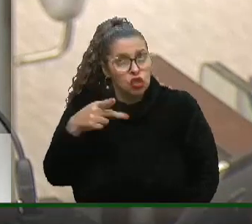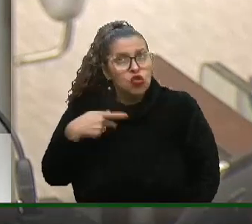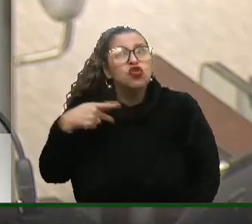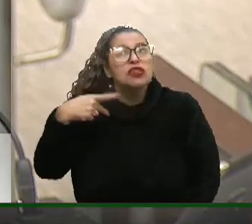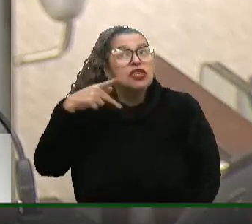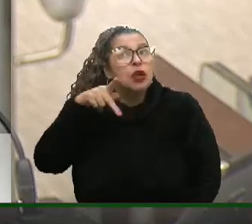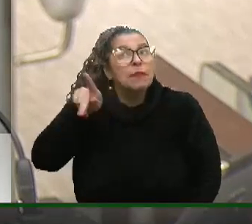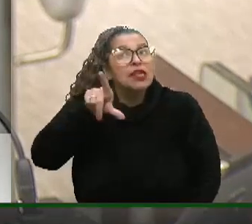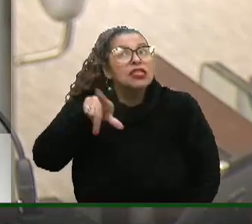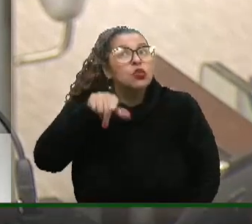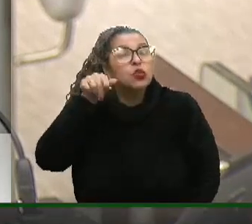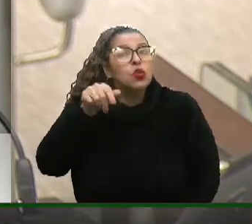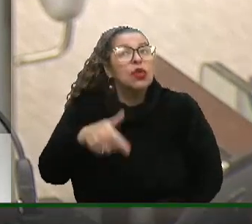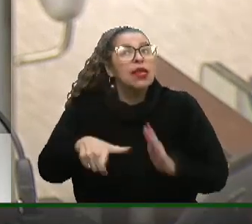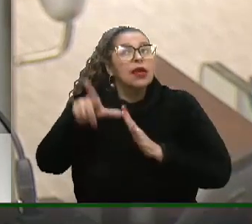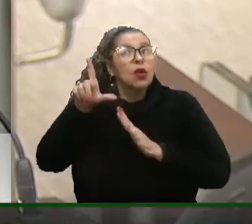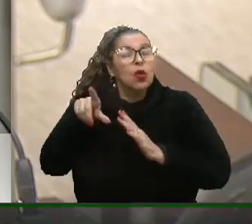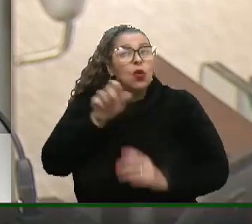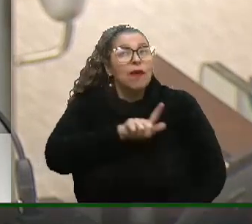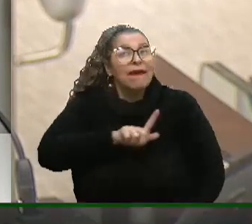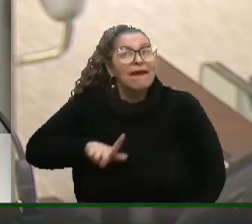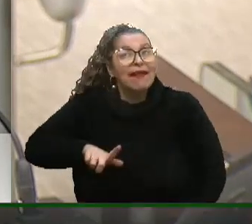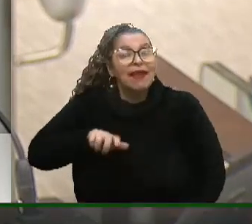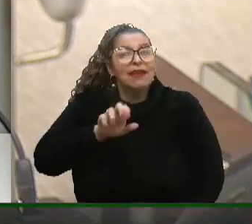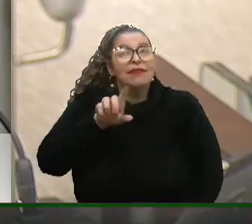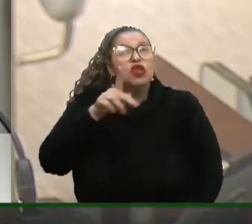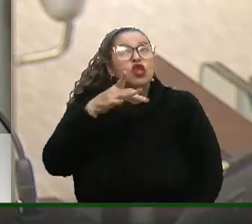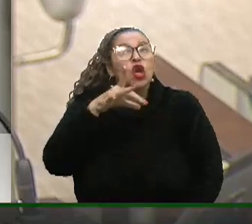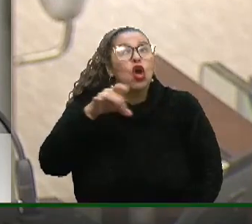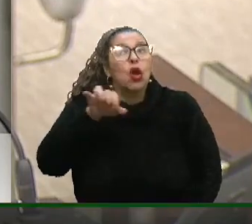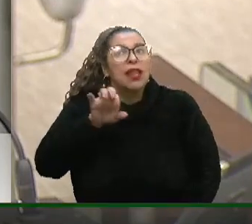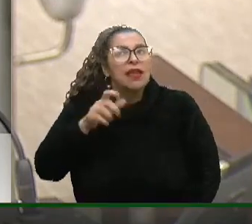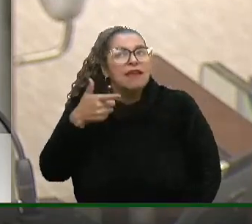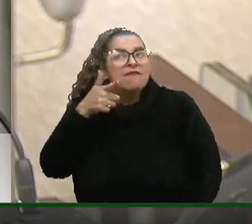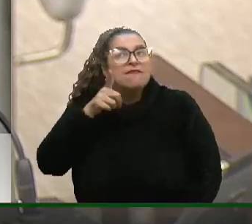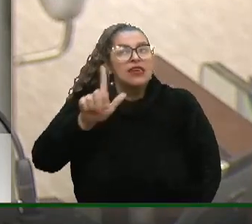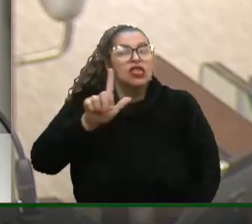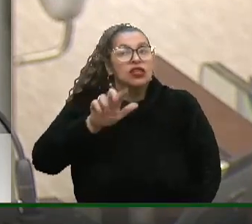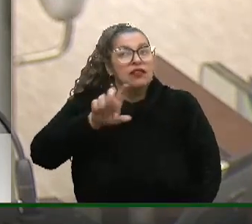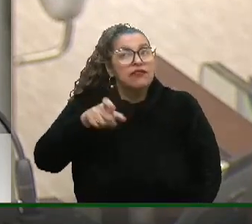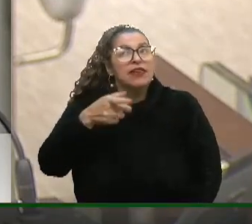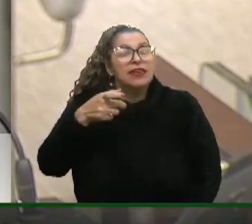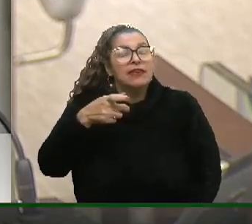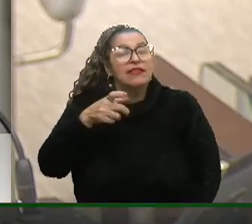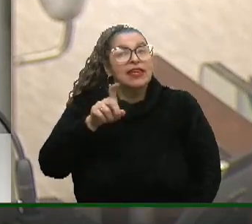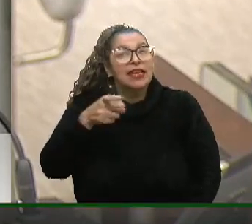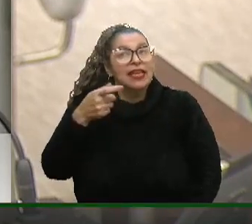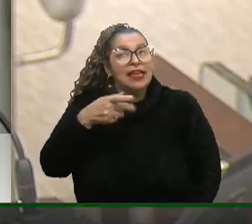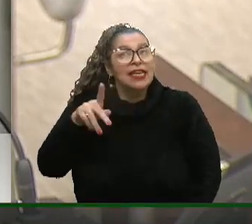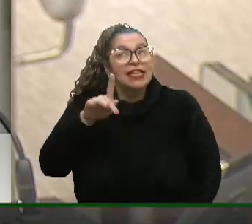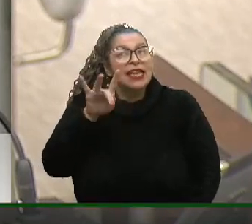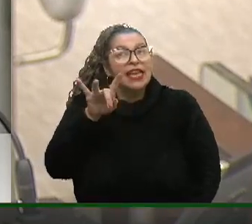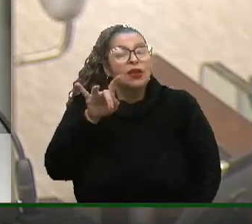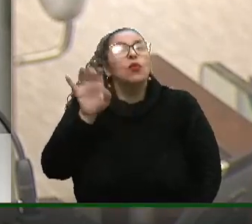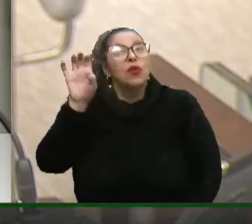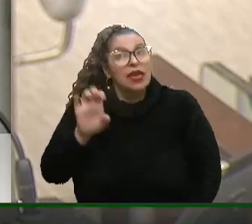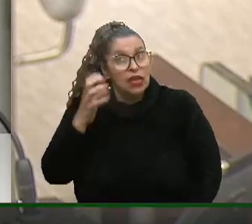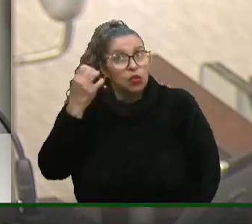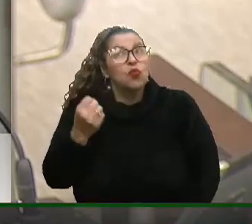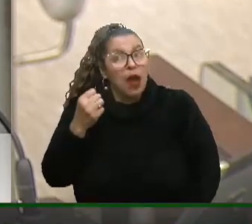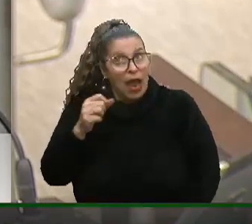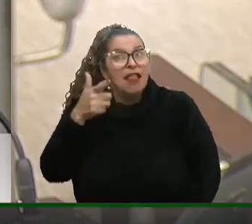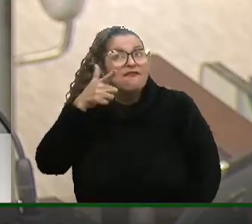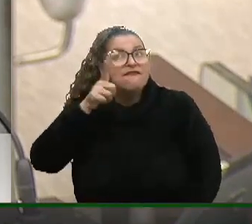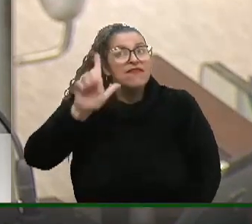partido escolheu nas prévias o ex-governador João Dória, que venceu o ex-governador Eduardo Leite, e,